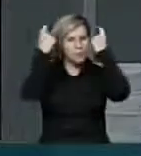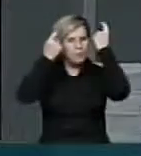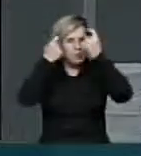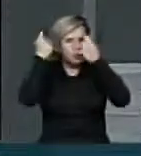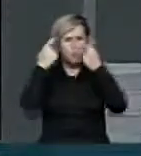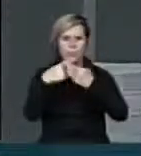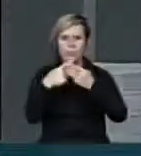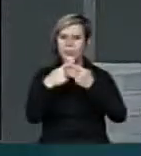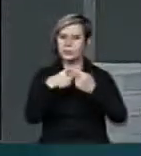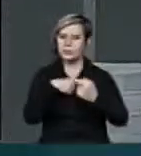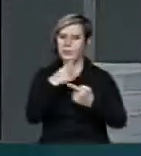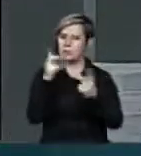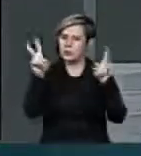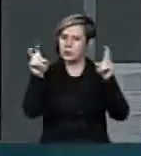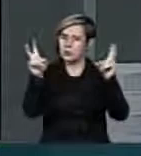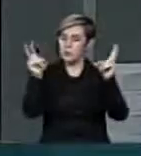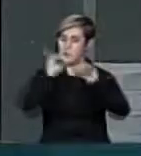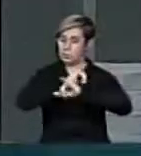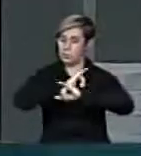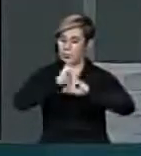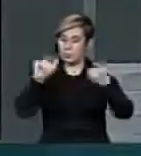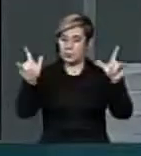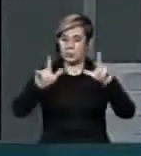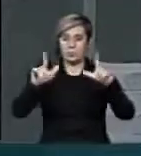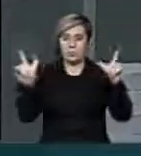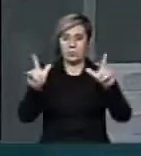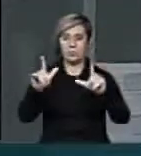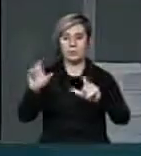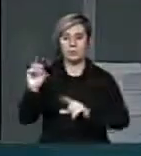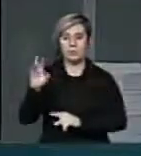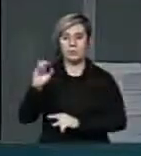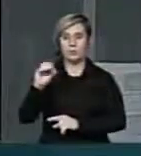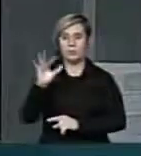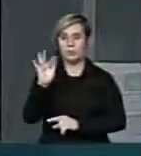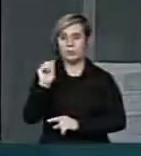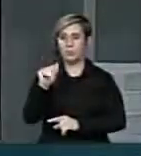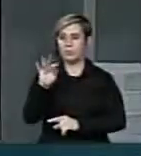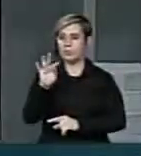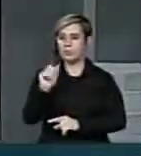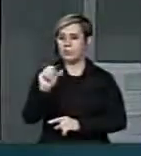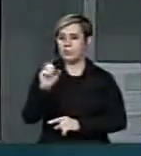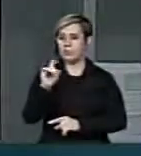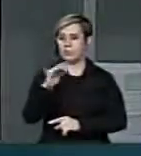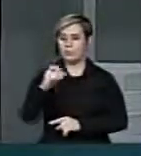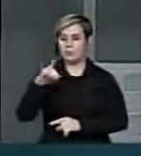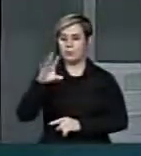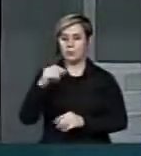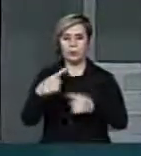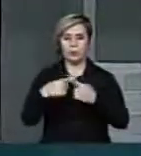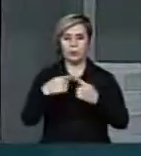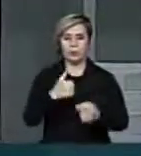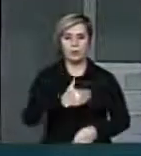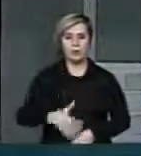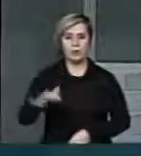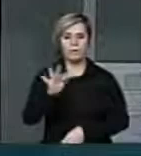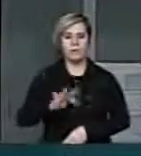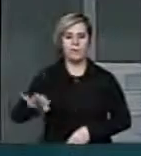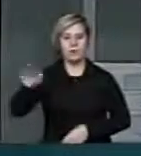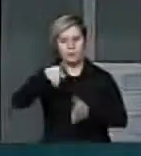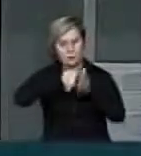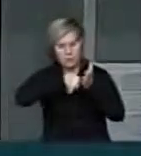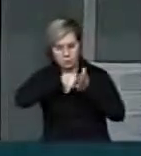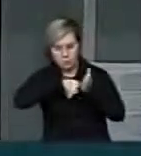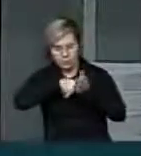de uma matéria na Globo, no Fantástico, de que o governo federal está revendo as